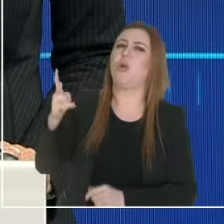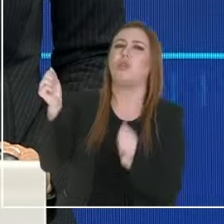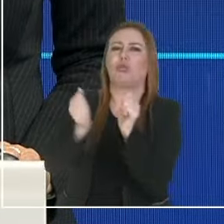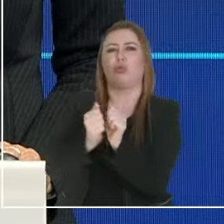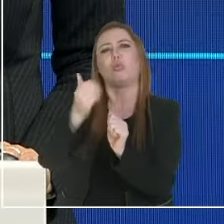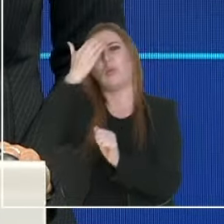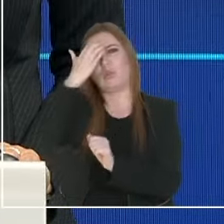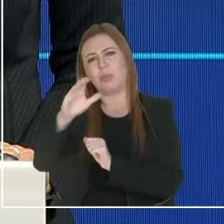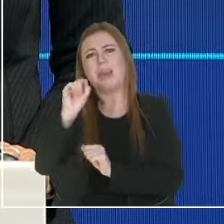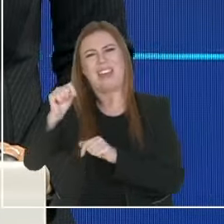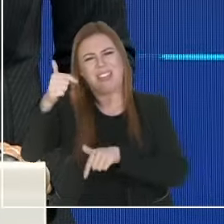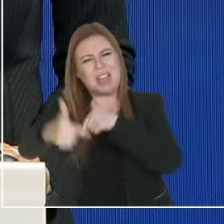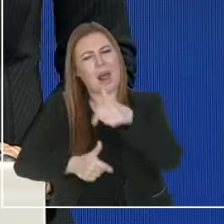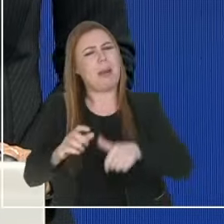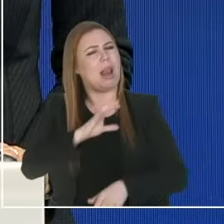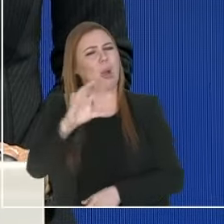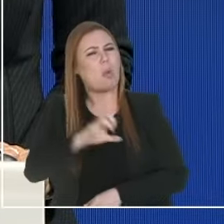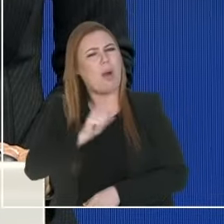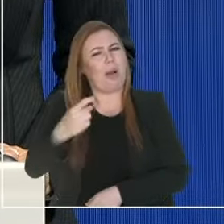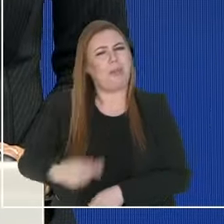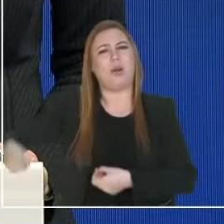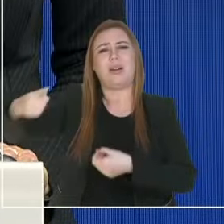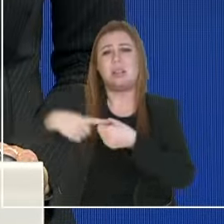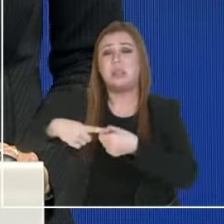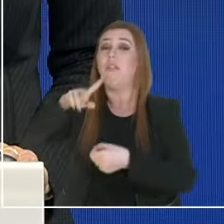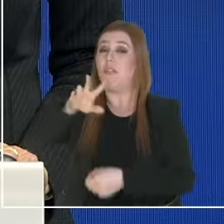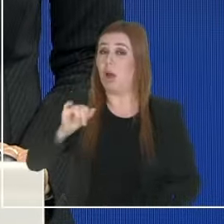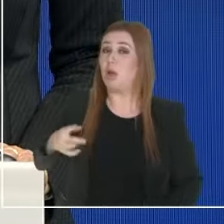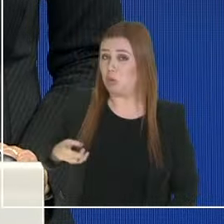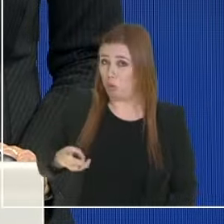prestam serviço com amor à cidade, continuarão e terão chances de ascender na carreira.